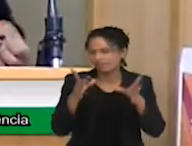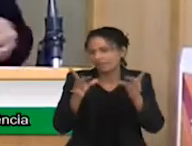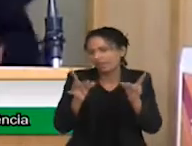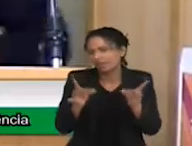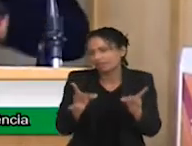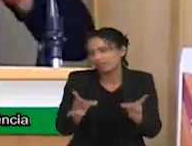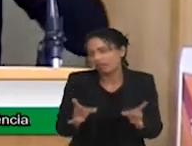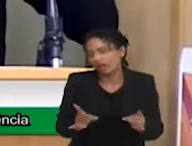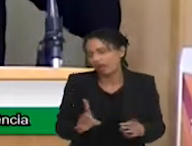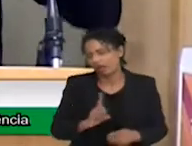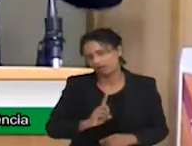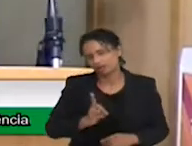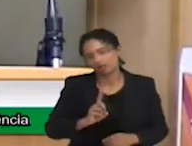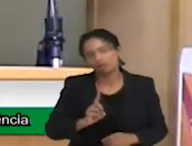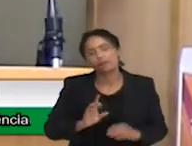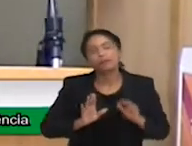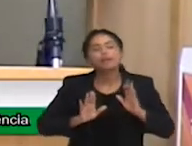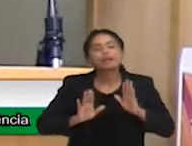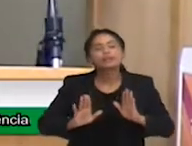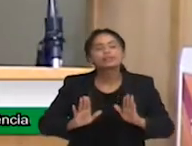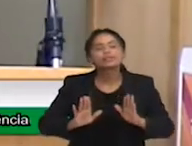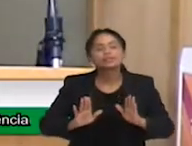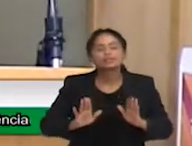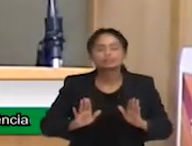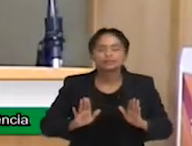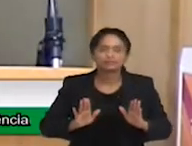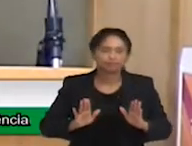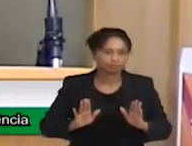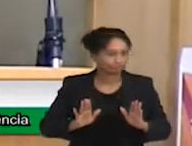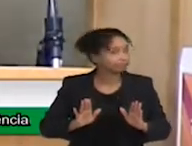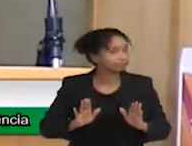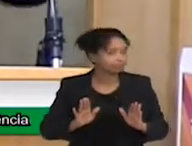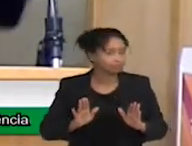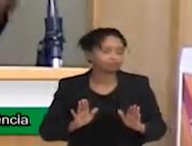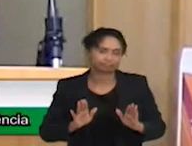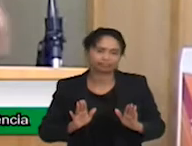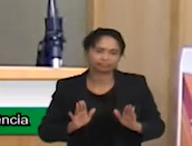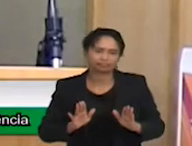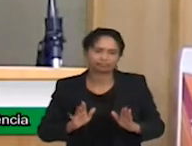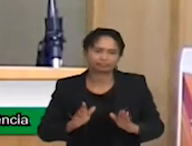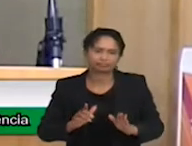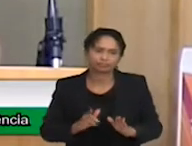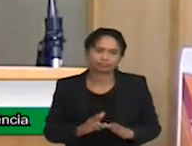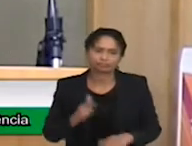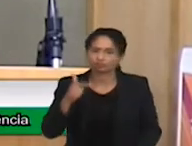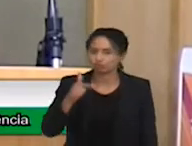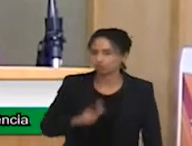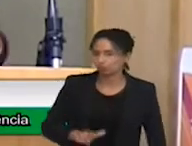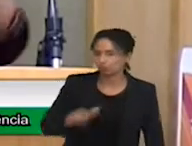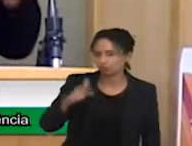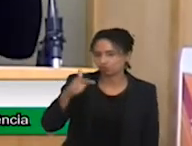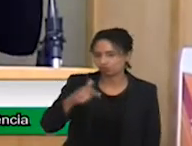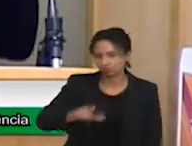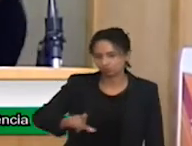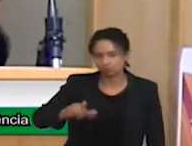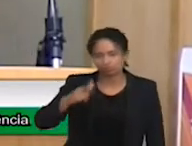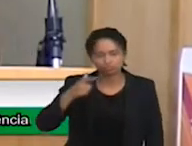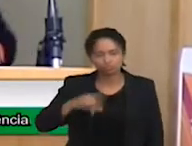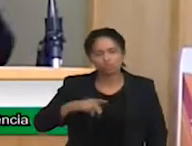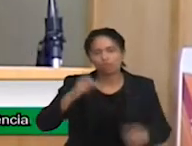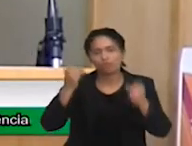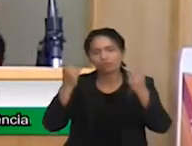falou, mas a gente bate muito nessa tecla, porque essa